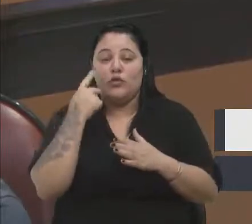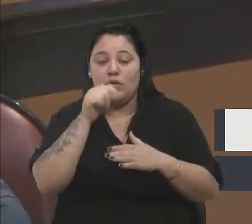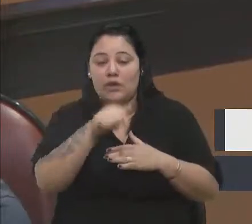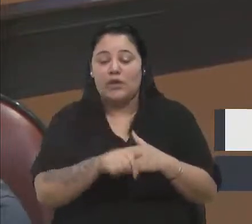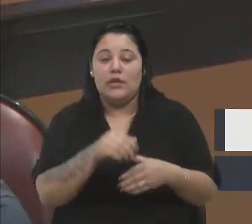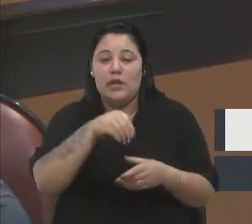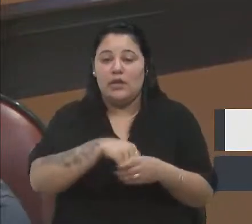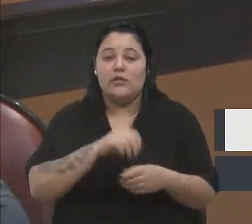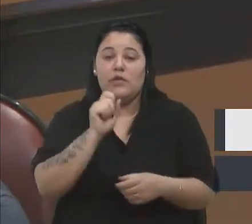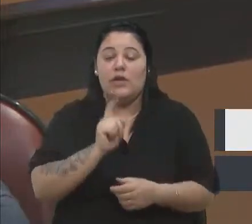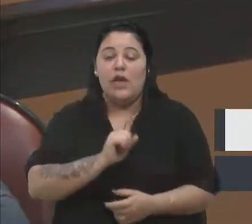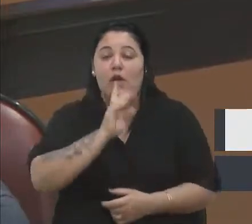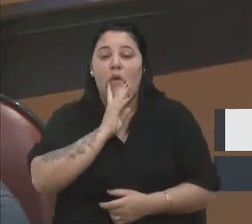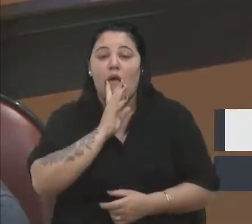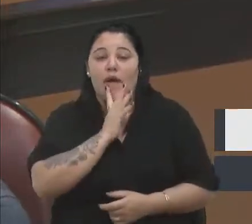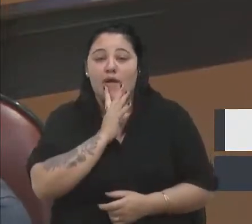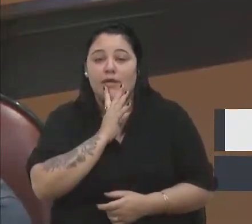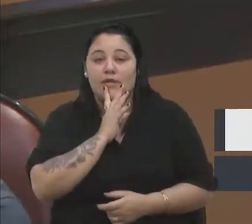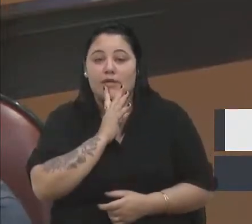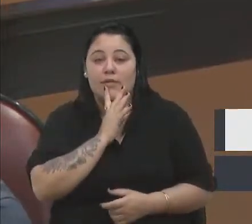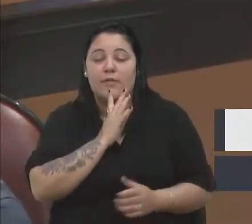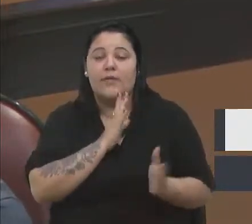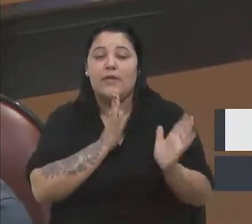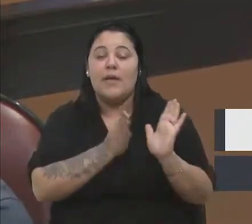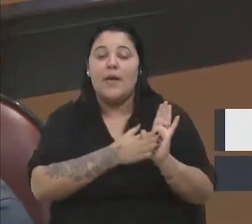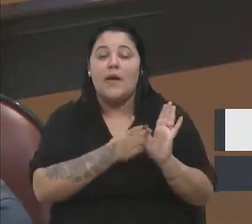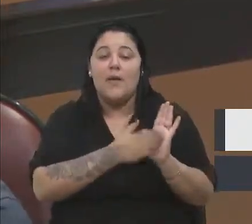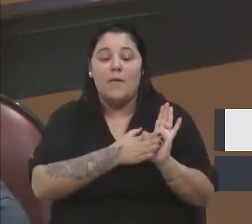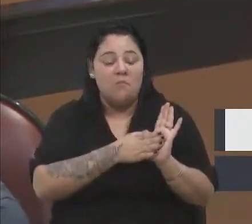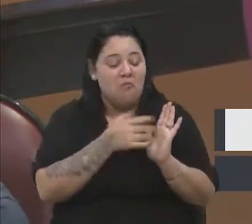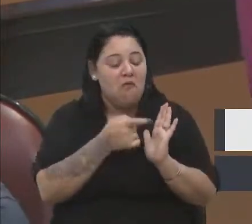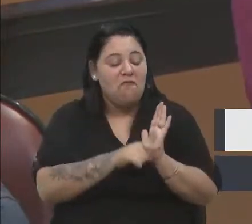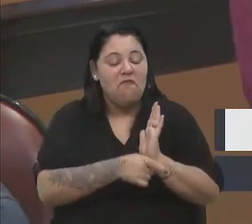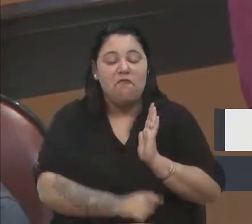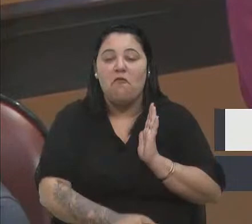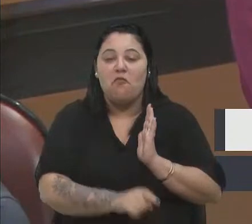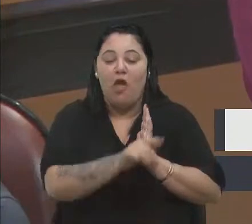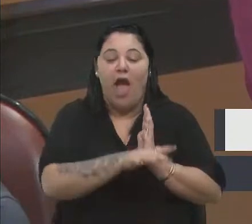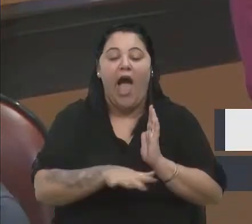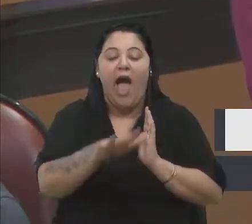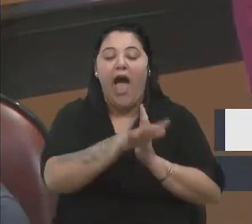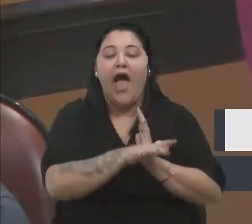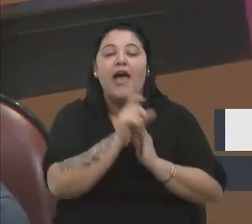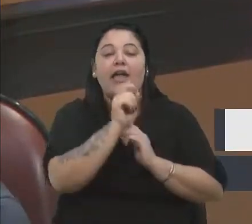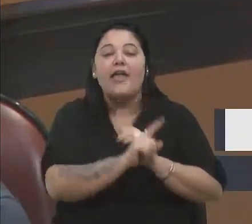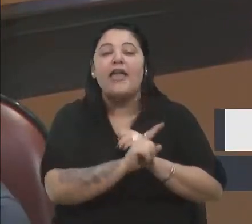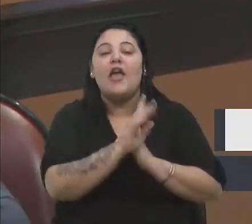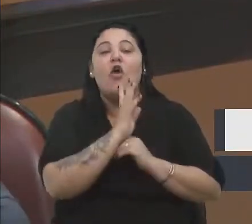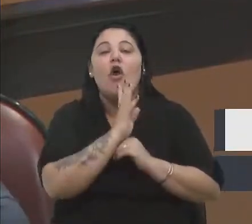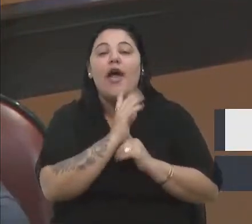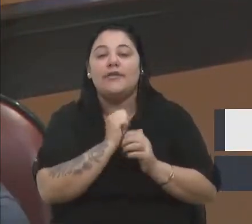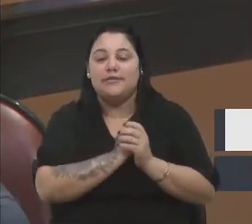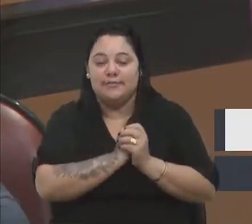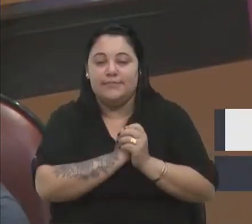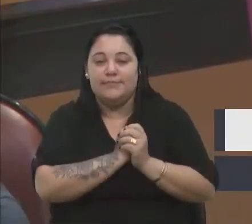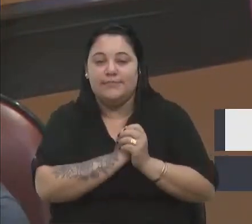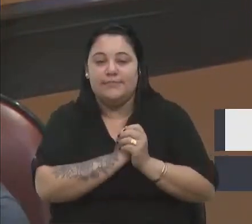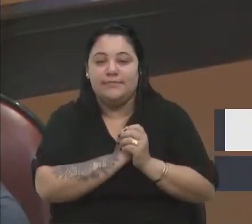que conhece na palma da mão aquela área? Uma área de encosta,